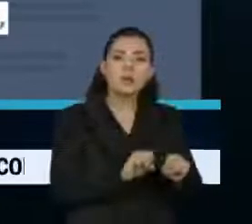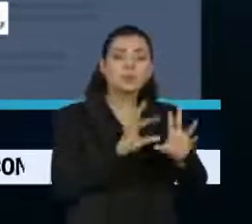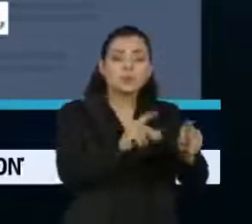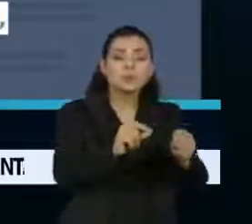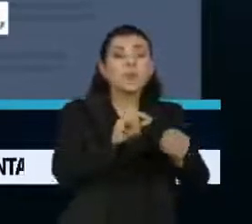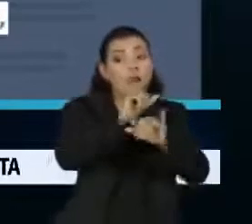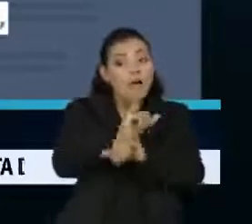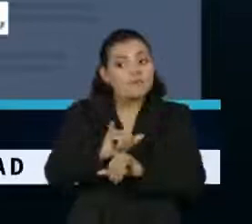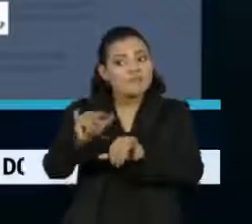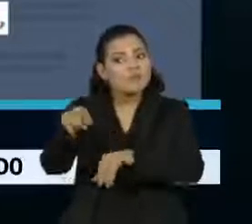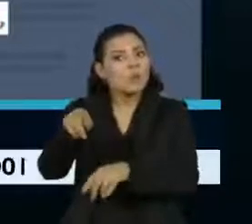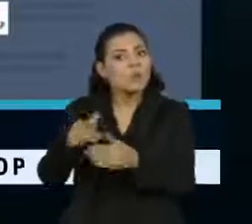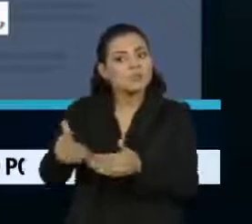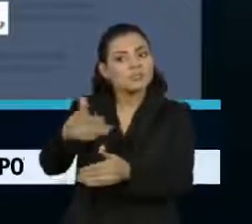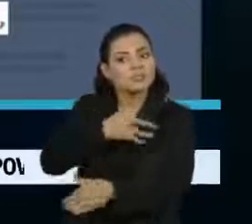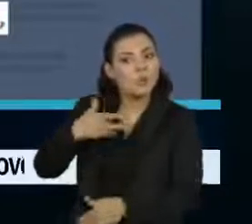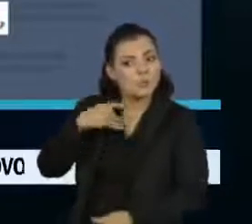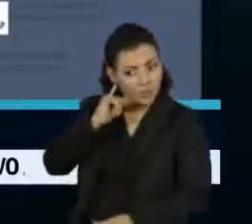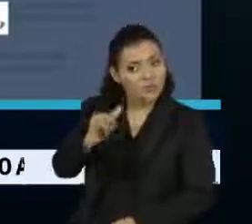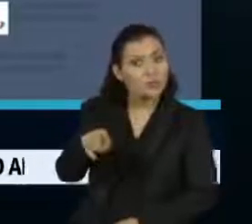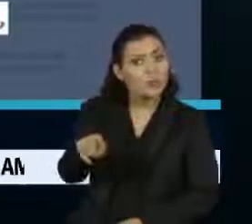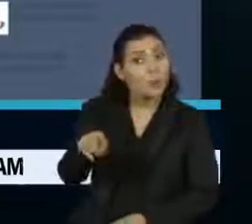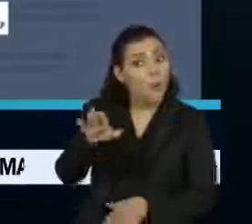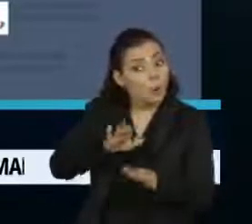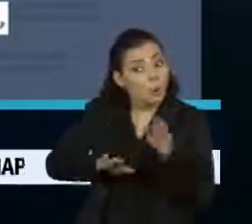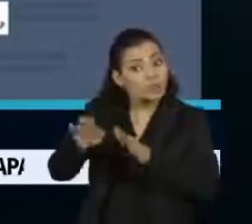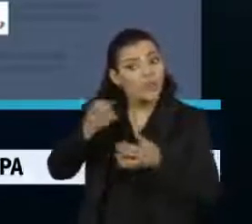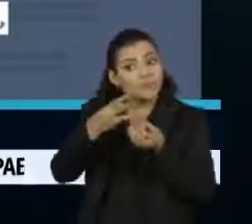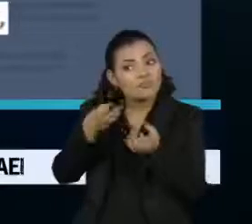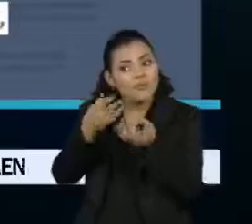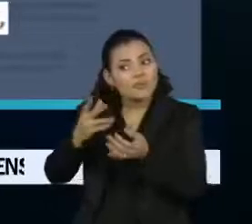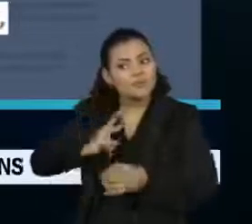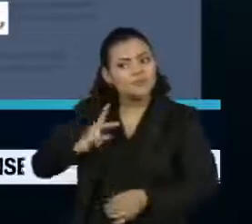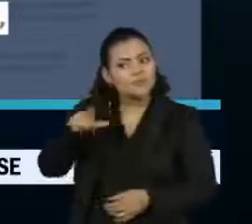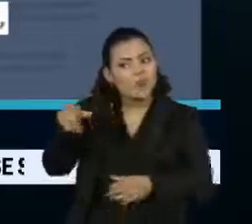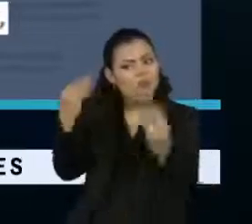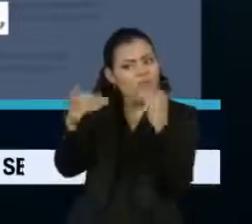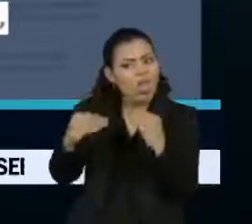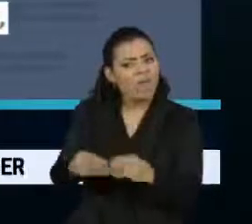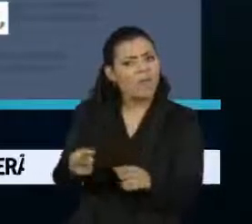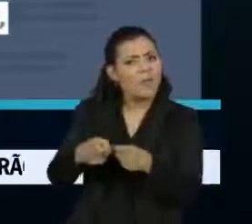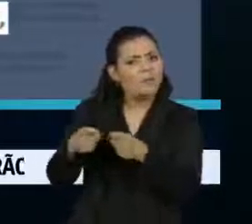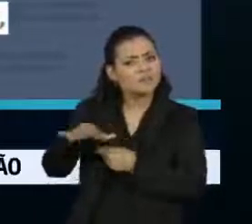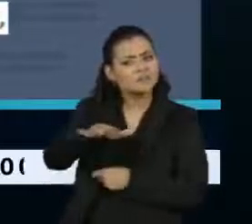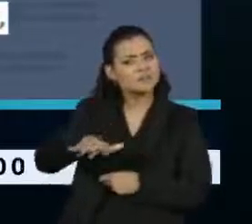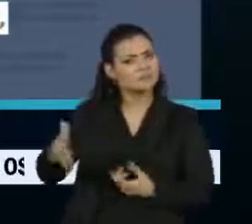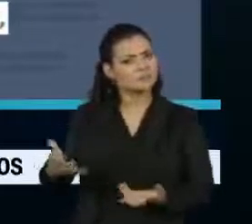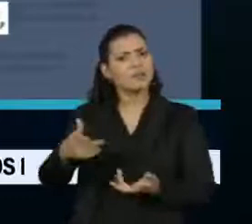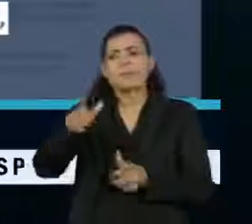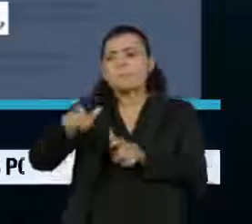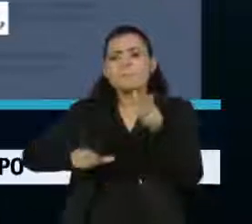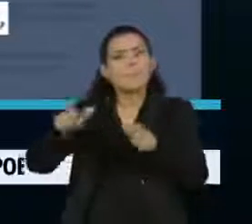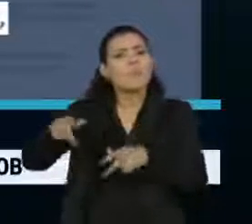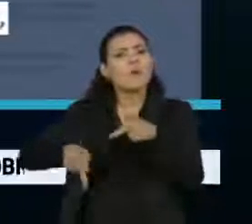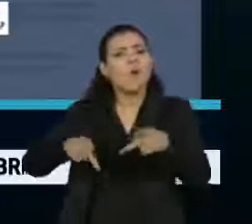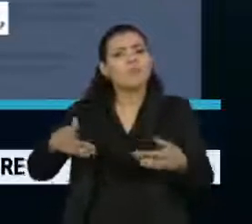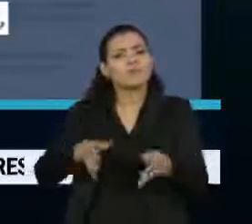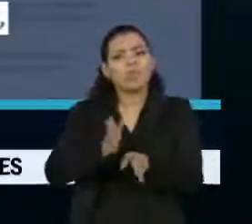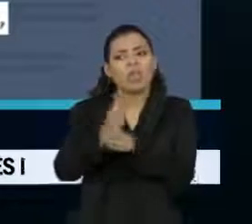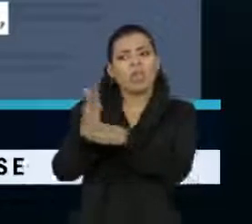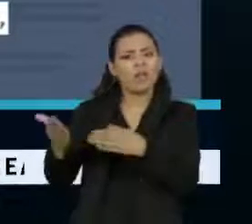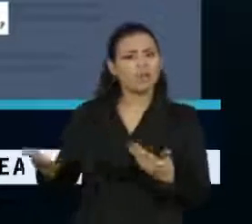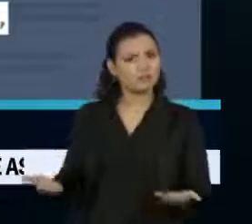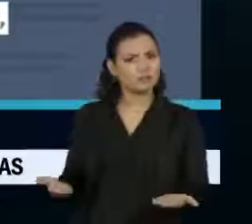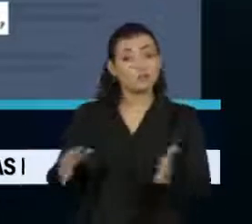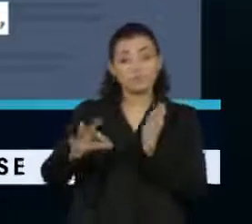comunicou ao Ministério da Saúde a exposição de informações pessoais e médicas de centenas de milhares de pessoas